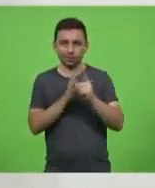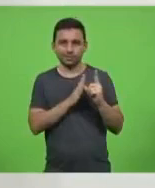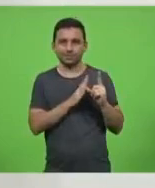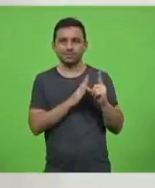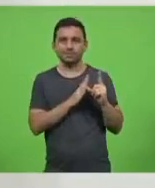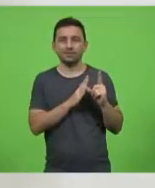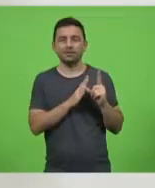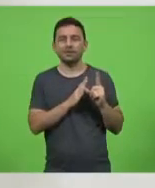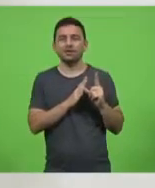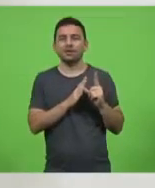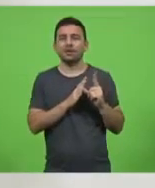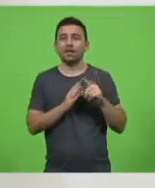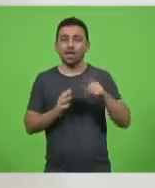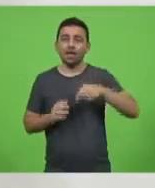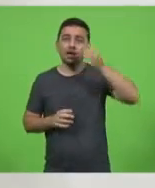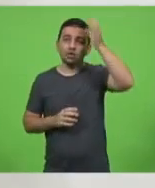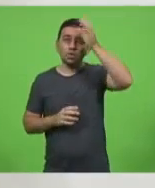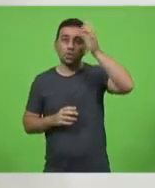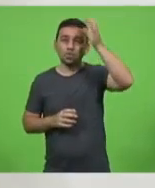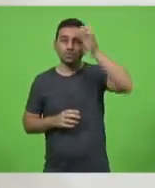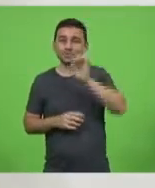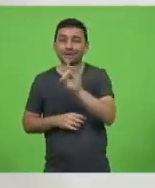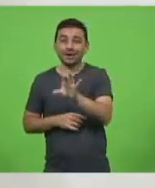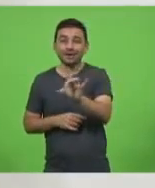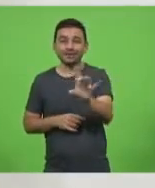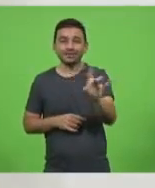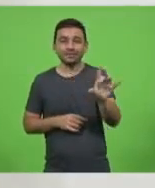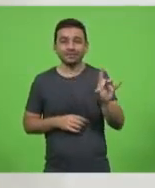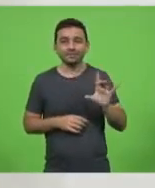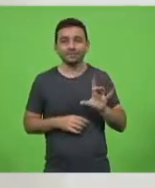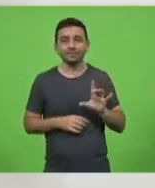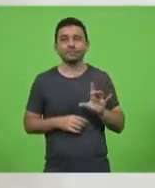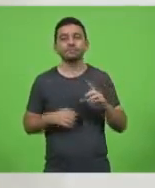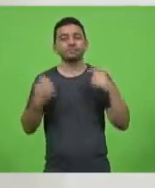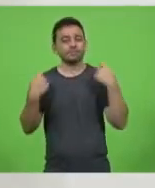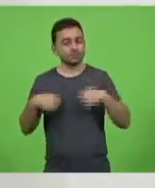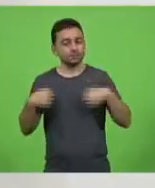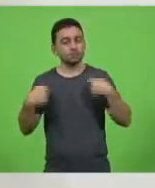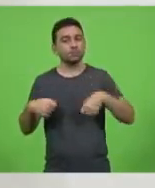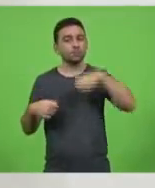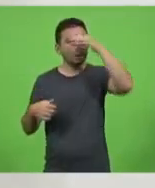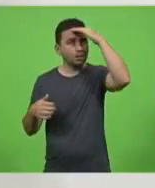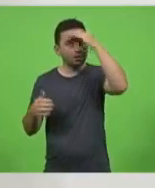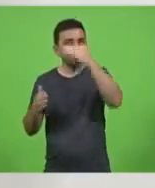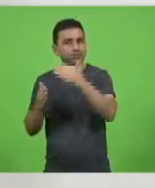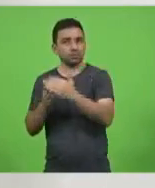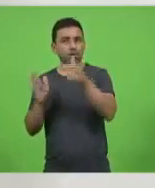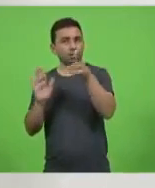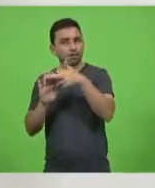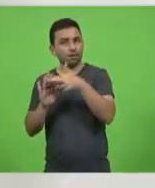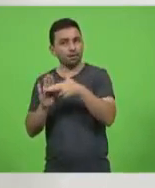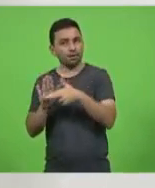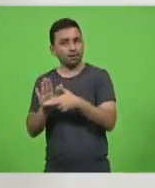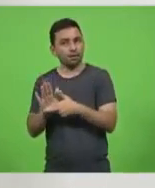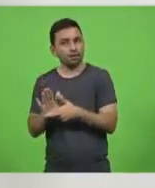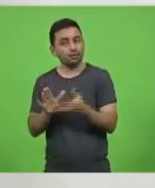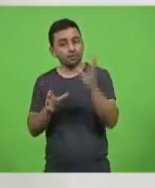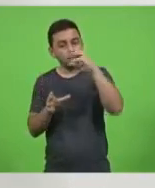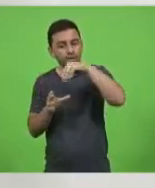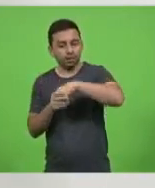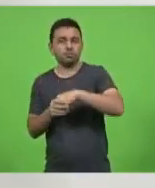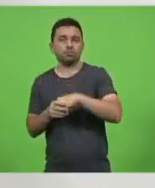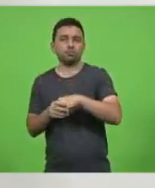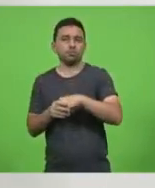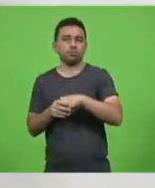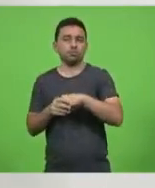é a consciência de cada um de que deve cumprir com sua obrigação dentro do regulamento sanitário.